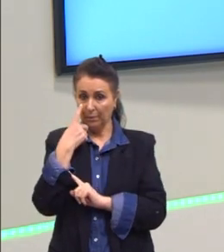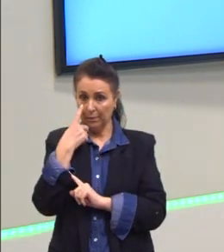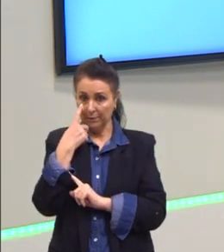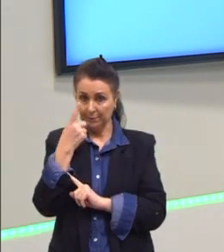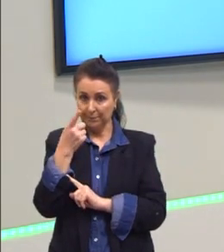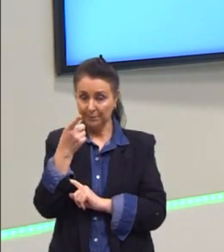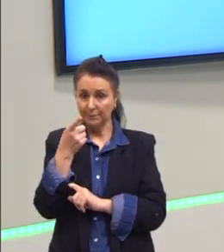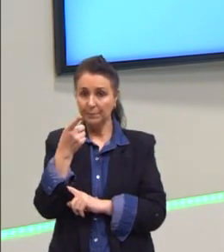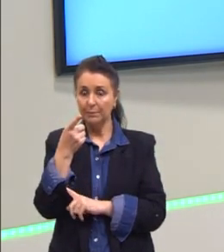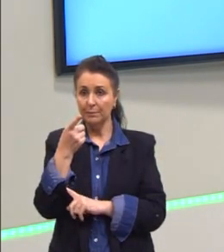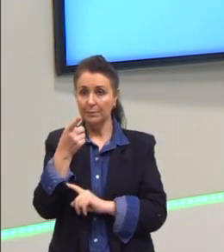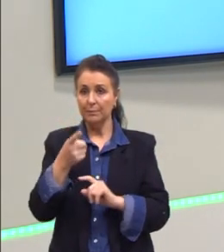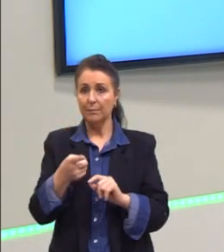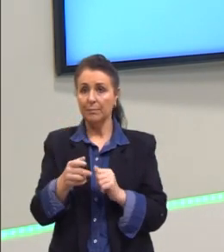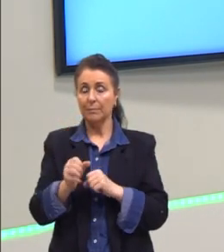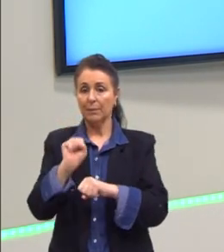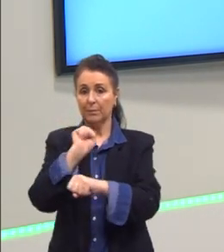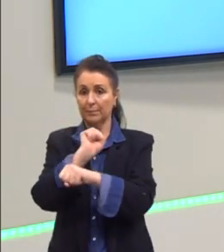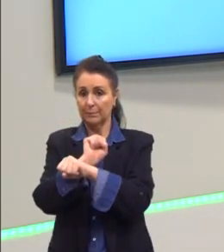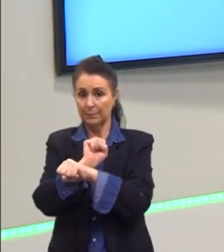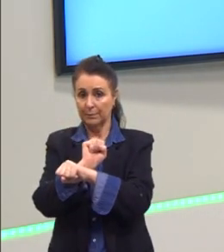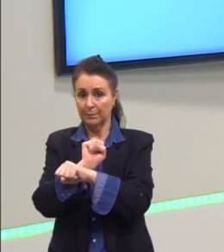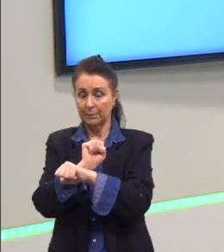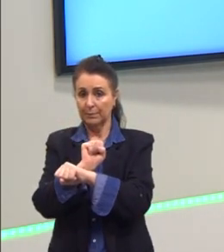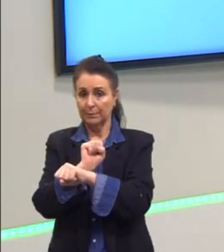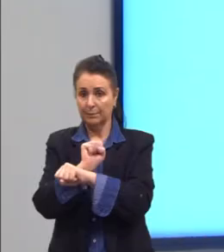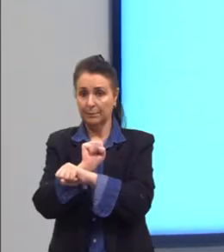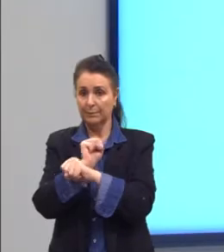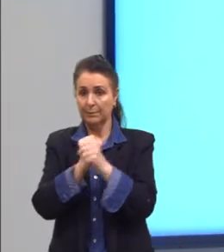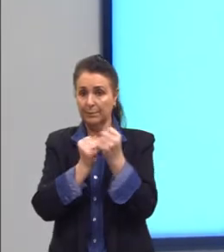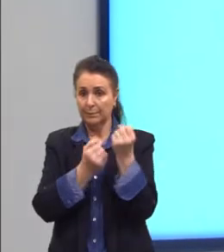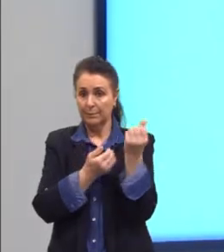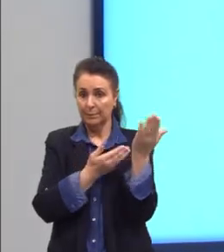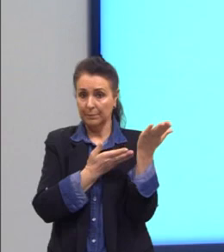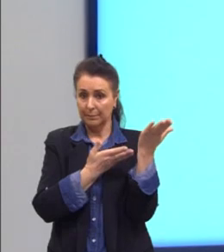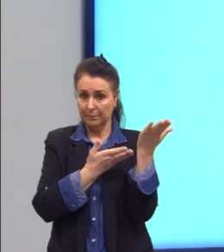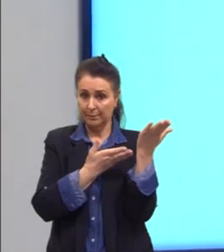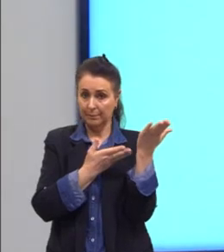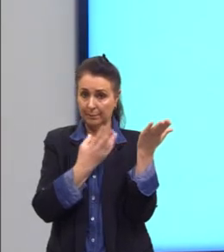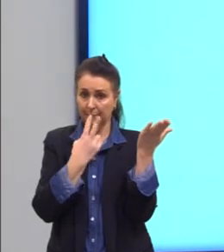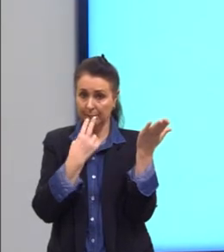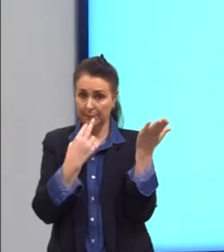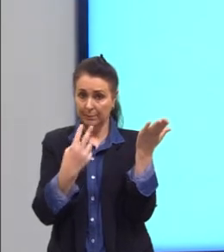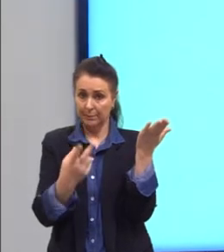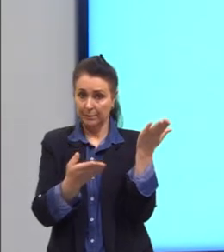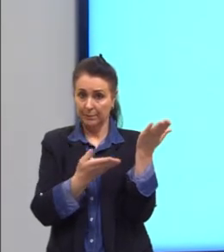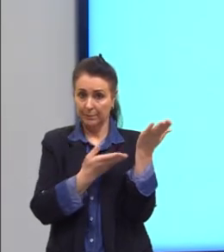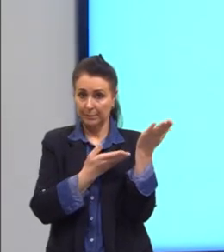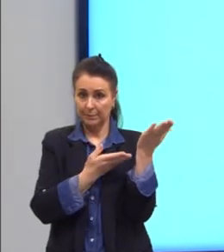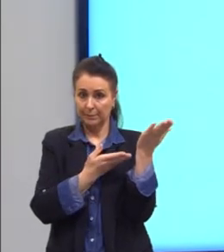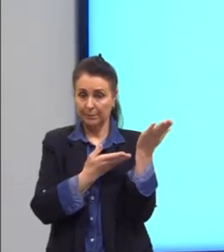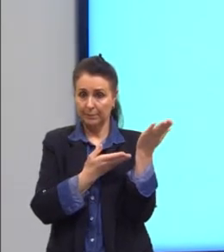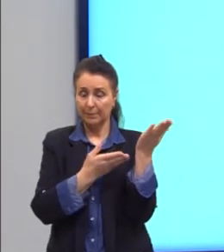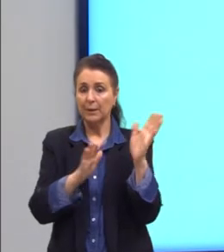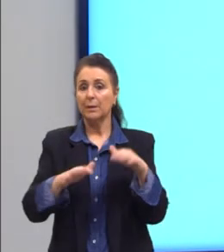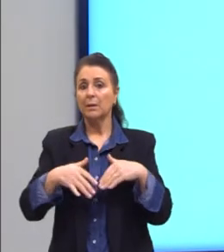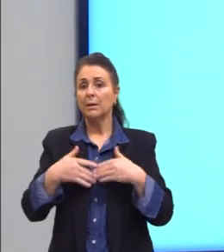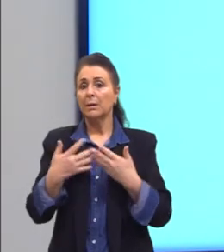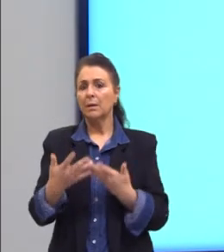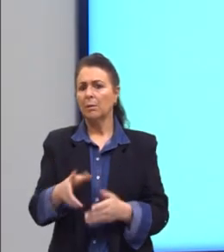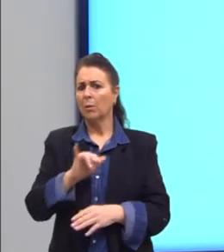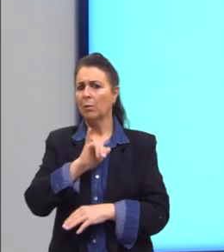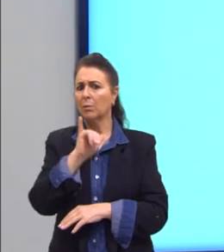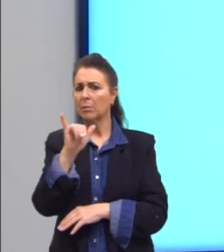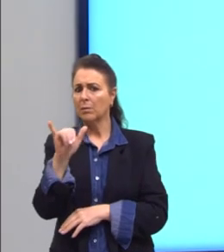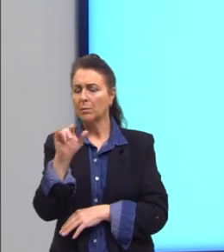A frase é essa. Their image is constantly constructed by a multitude of different image consultants. Então, o que está dizendo